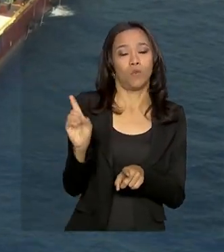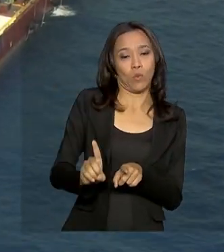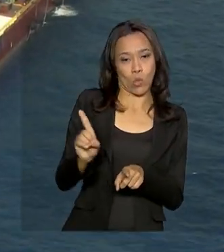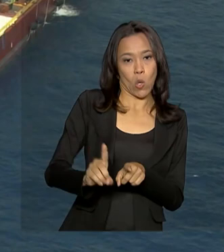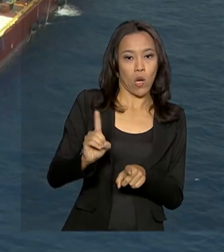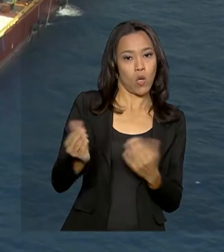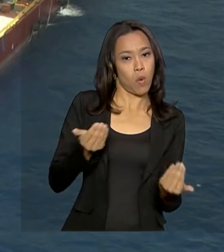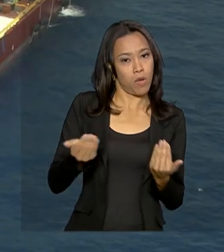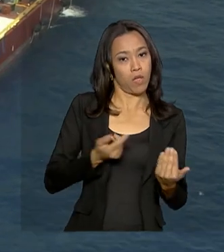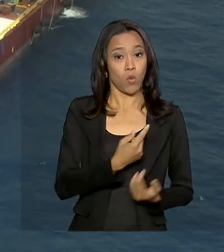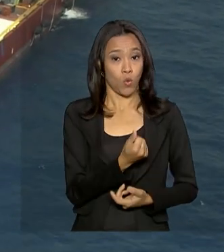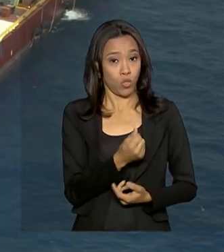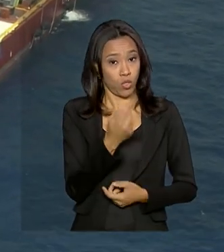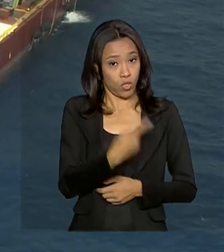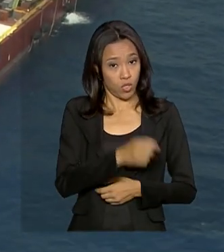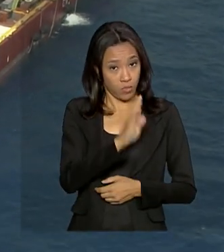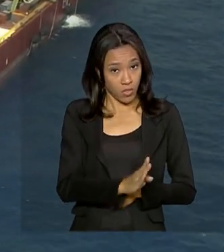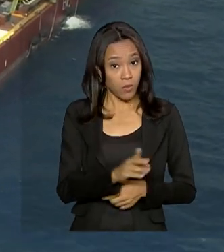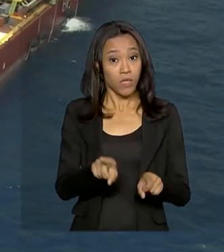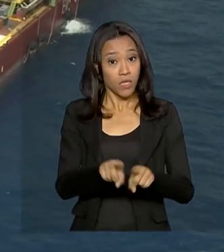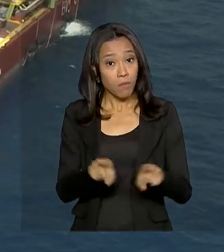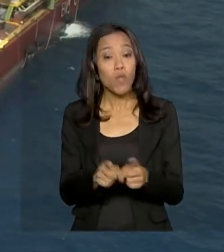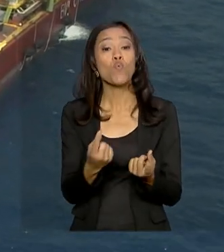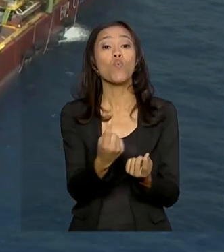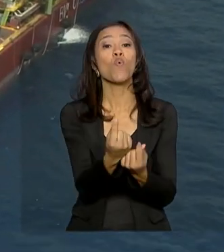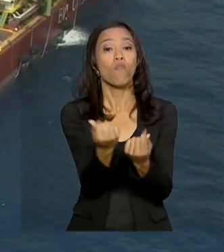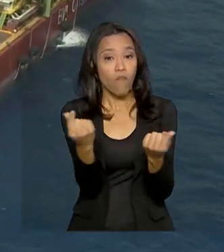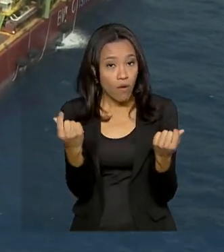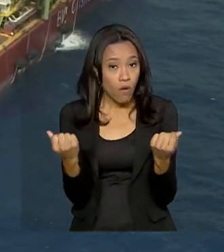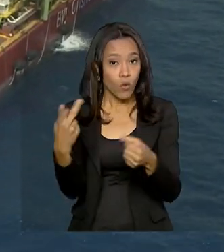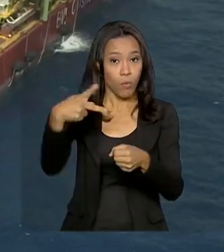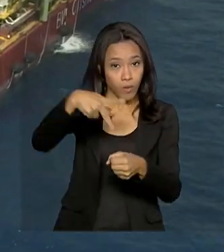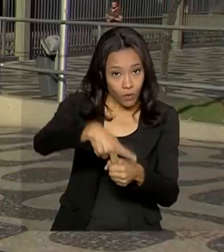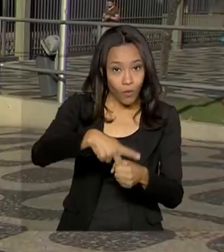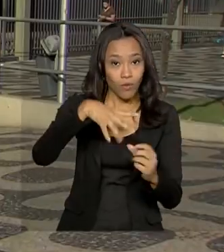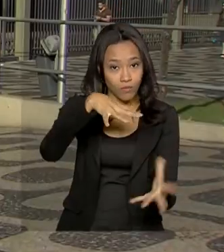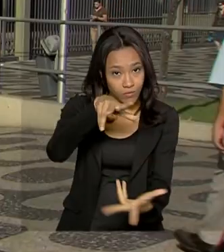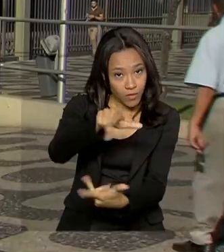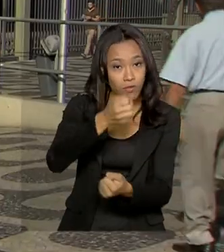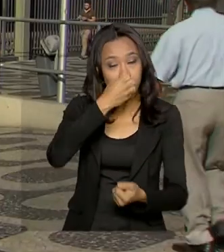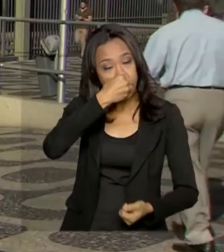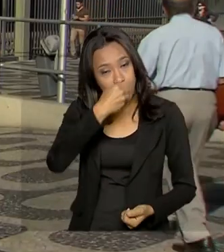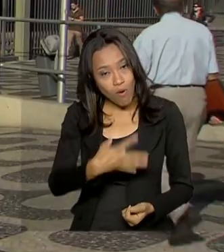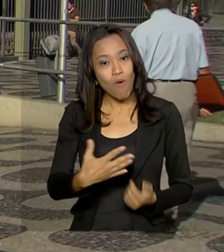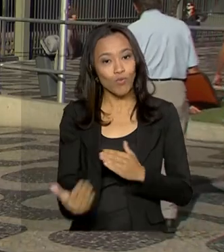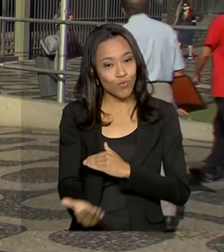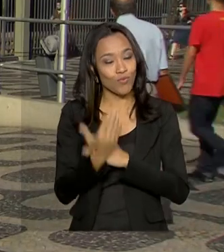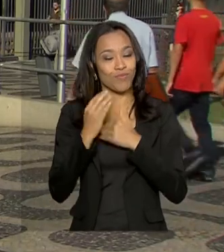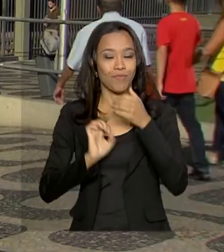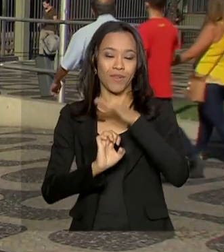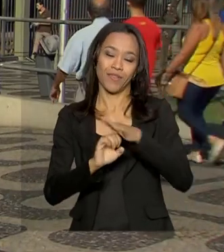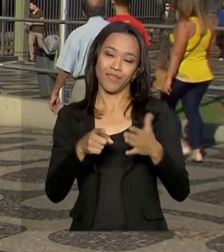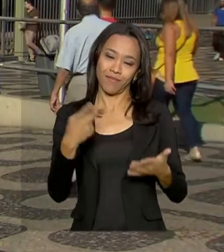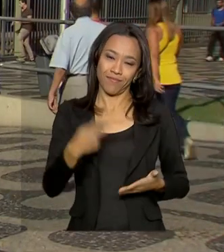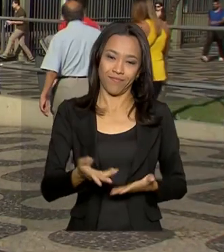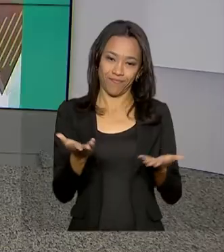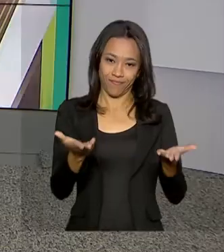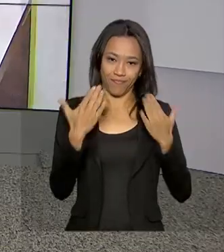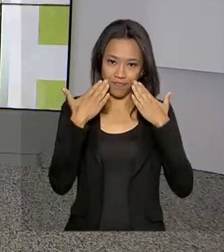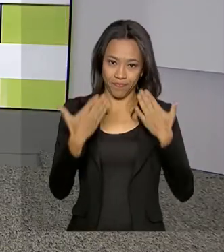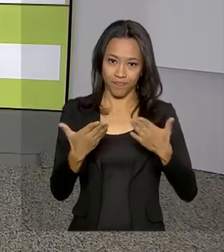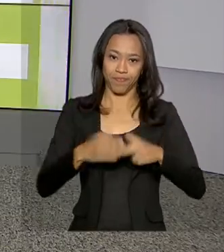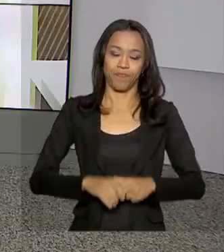das cotações internacionais do petróleo também contribuíram para esse bom desempenho. Marcelo Castilho, do Rio de Janeiro, para o Governo Agora.